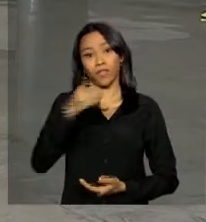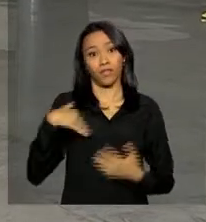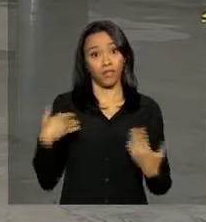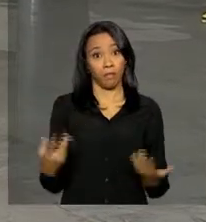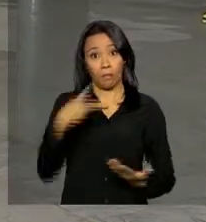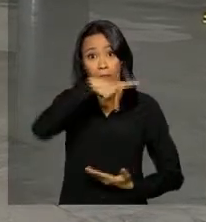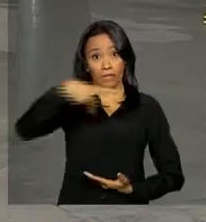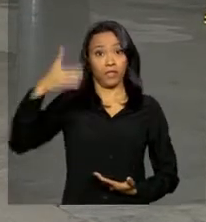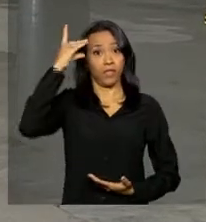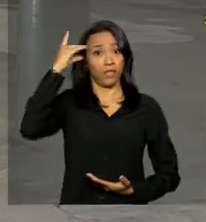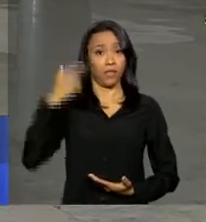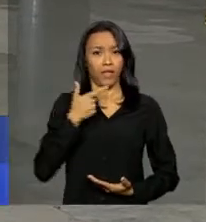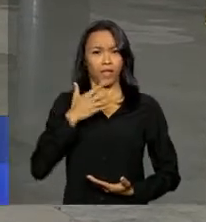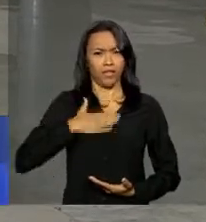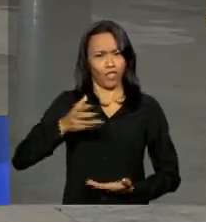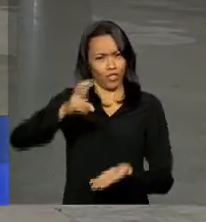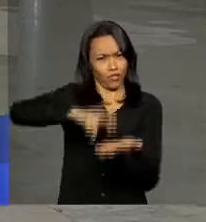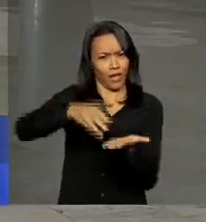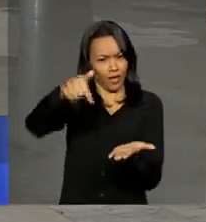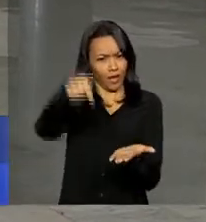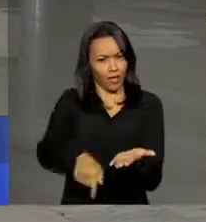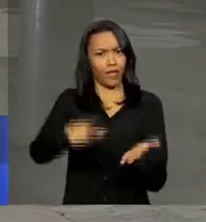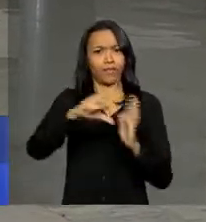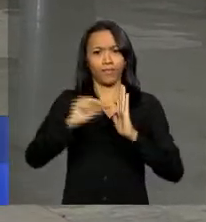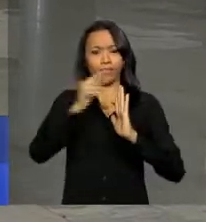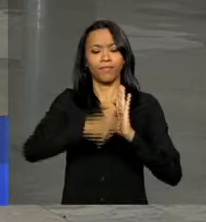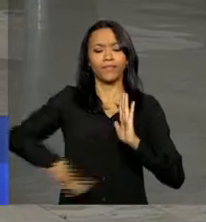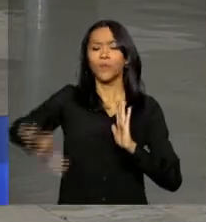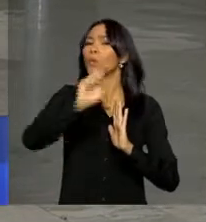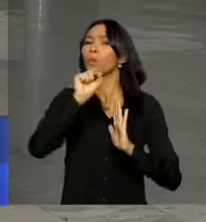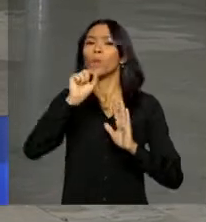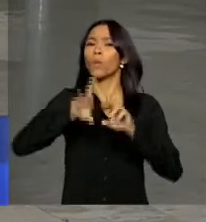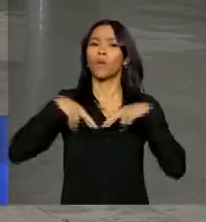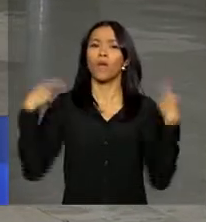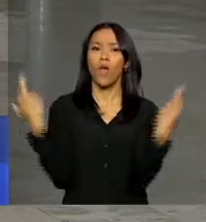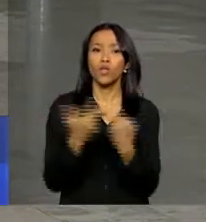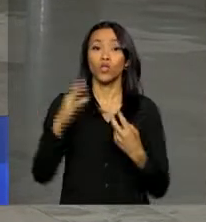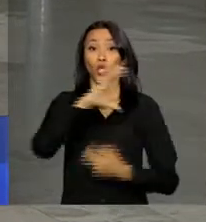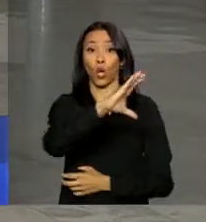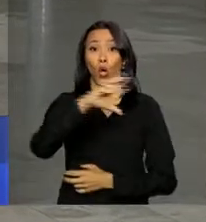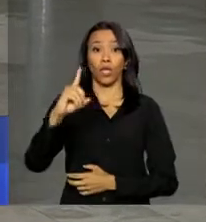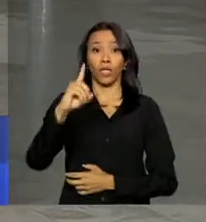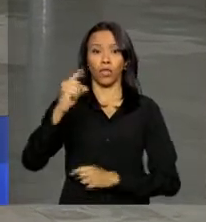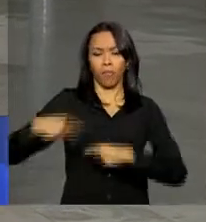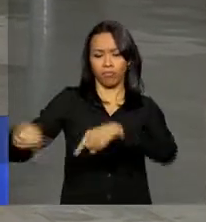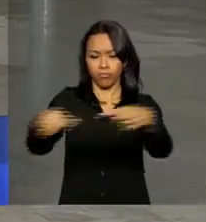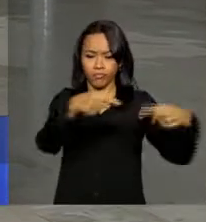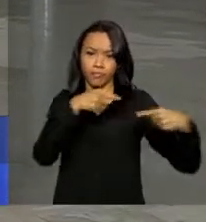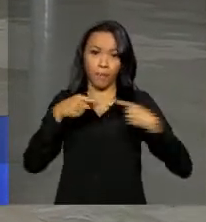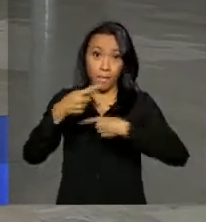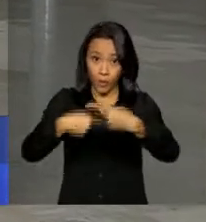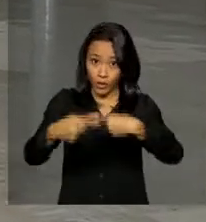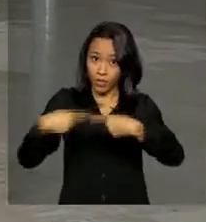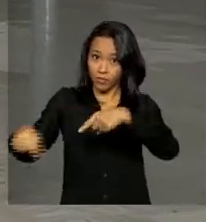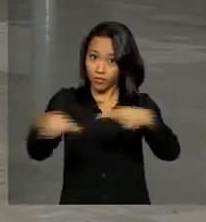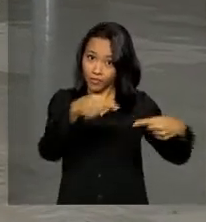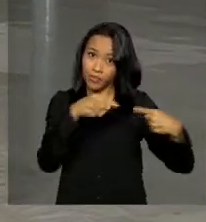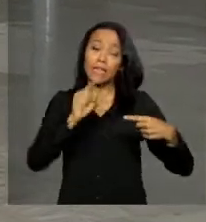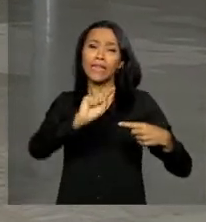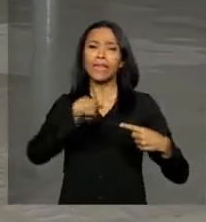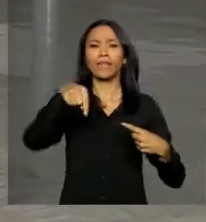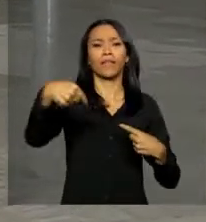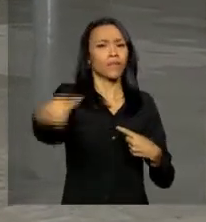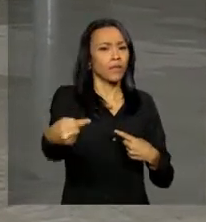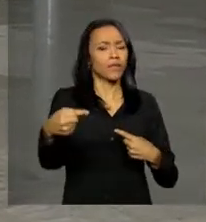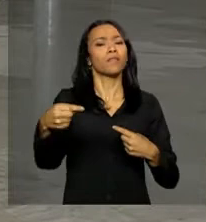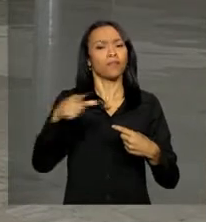presidenta Dilma Rousseff participa agora pela manhã aqui no Palácio Planalto de uma reunião de coordenação política e logo depois a presidenta